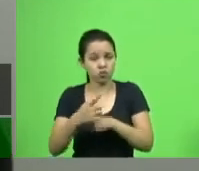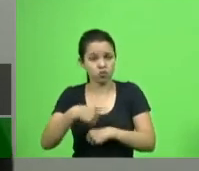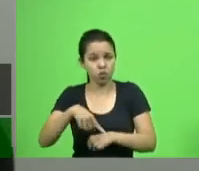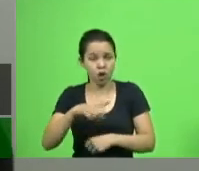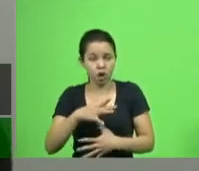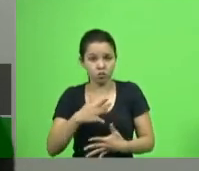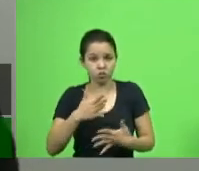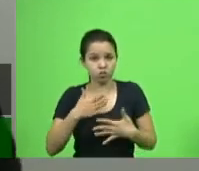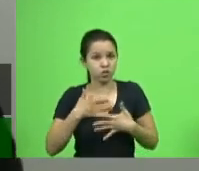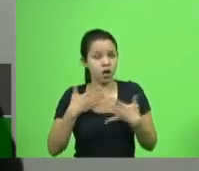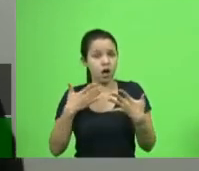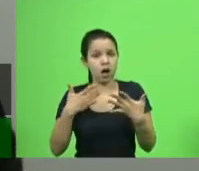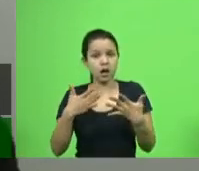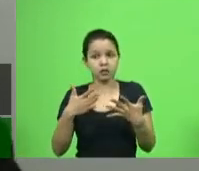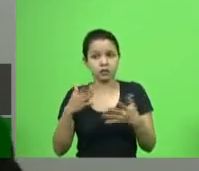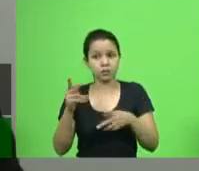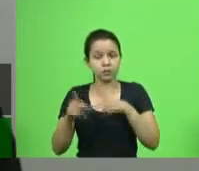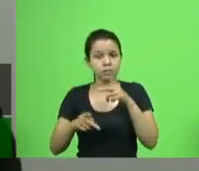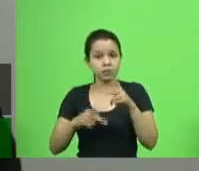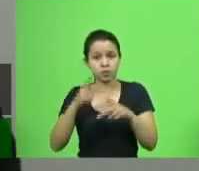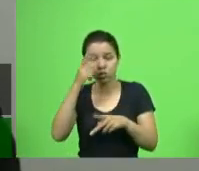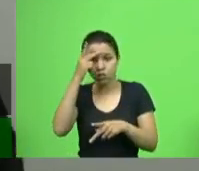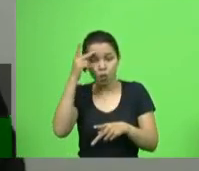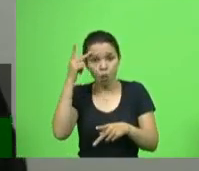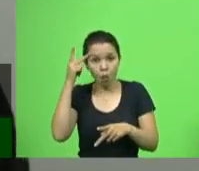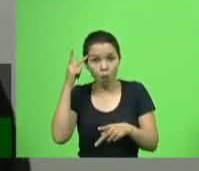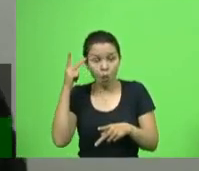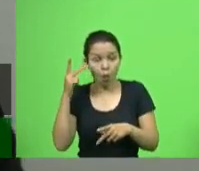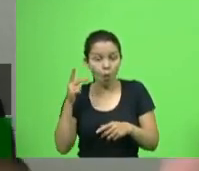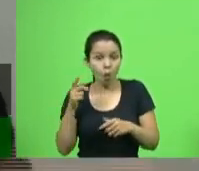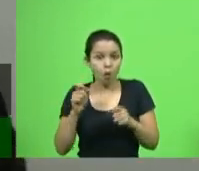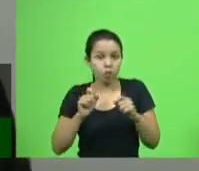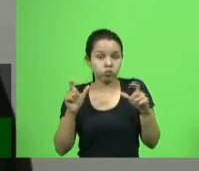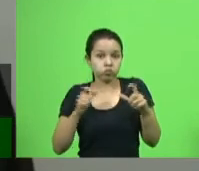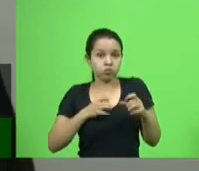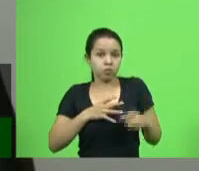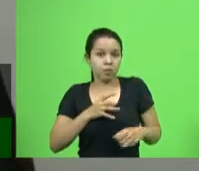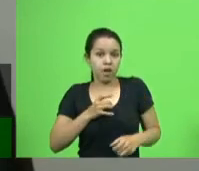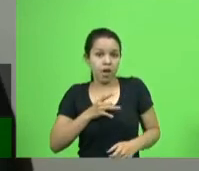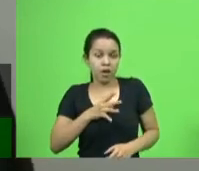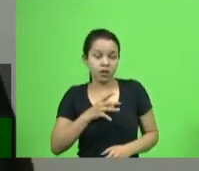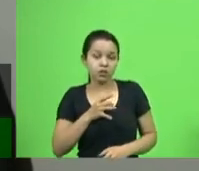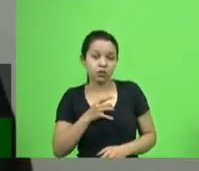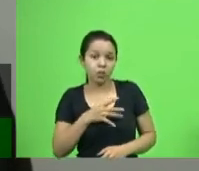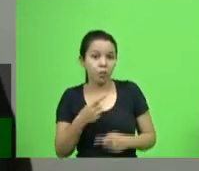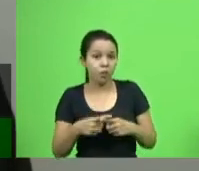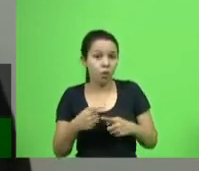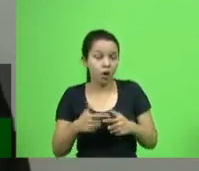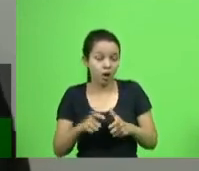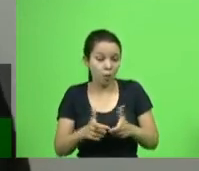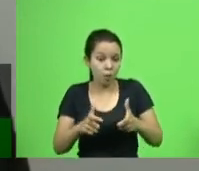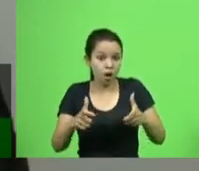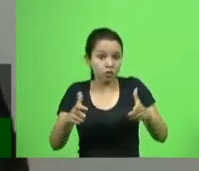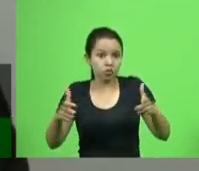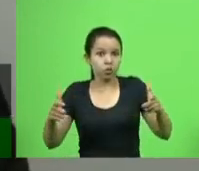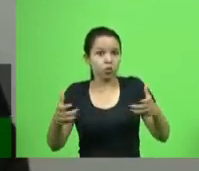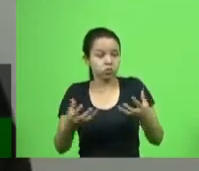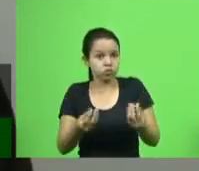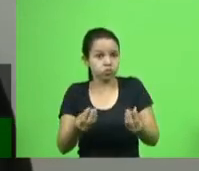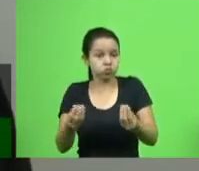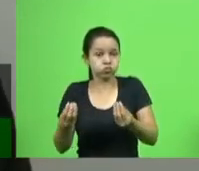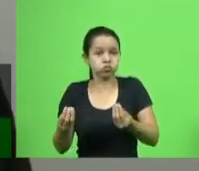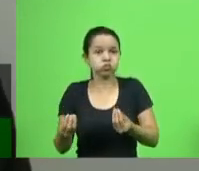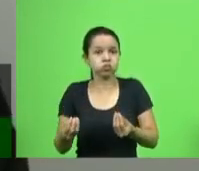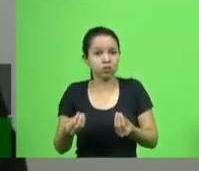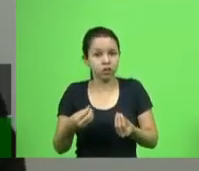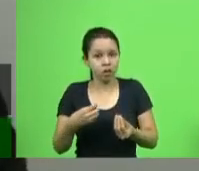isso, as pessoas estão apavoradas, porque aumentou, aumentou muito. Então, a minha solidariedade a todo o grupo de